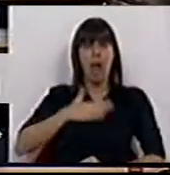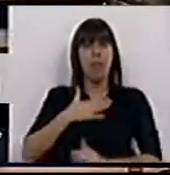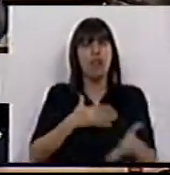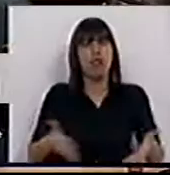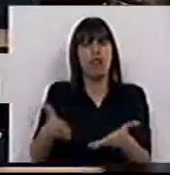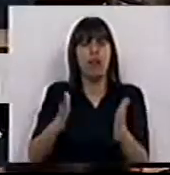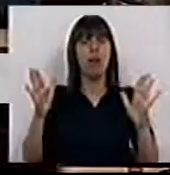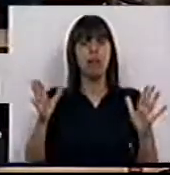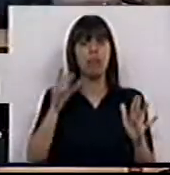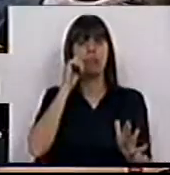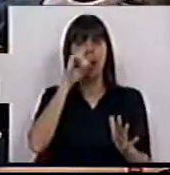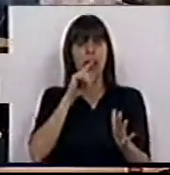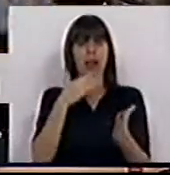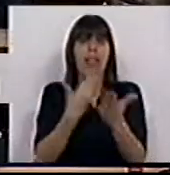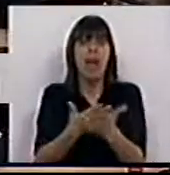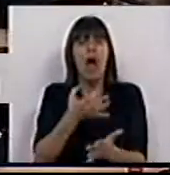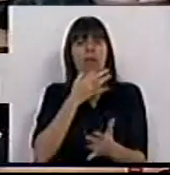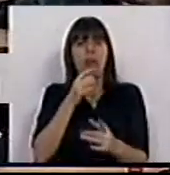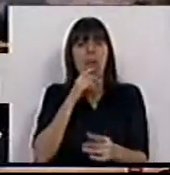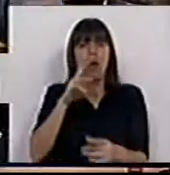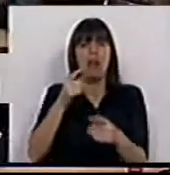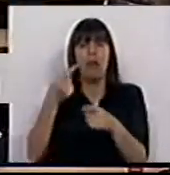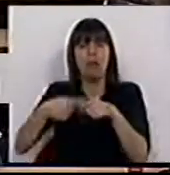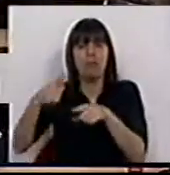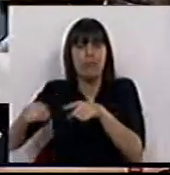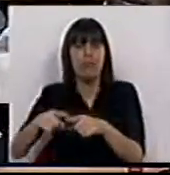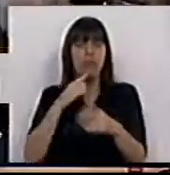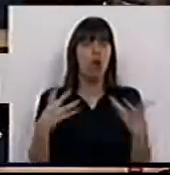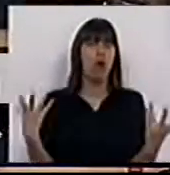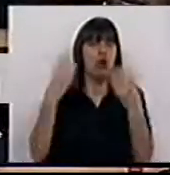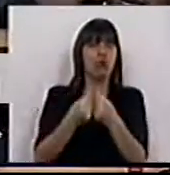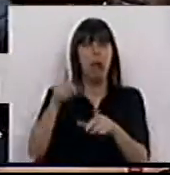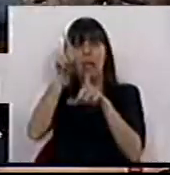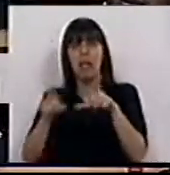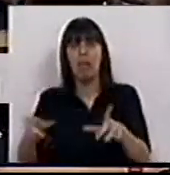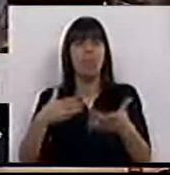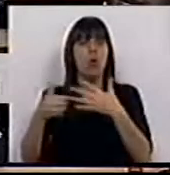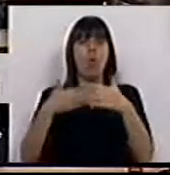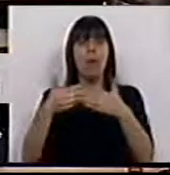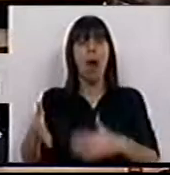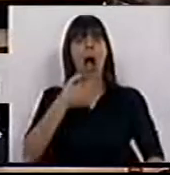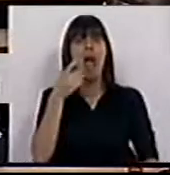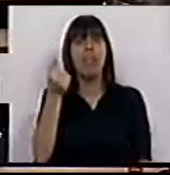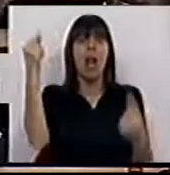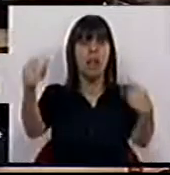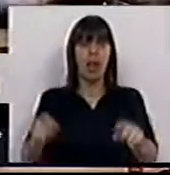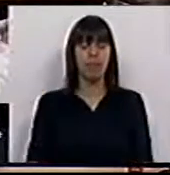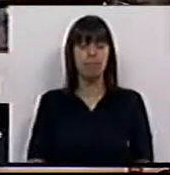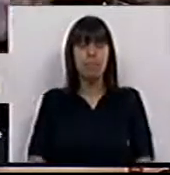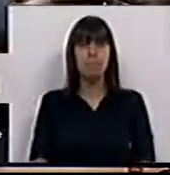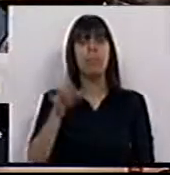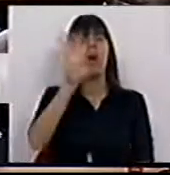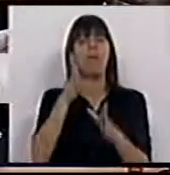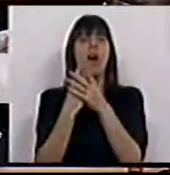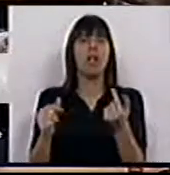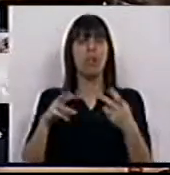estratégica a quem der mais. Pode ser a retalho, pode ser em conjunto, não importa desde que dê dinheiro. E só há uma